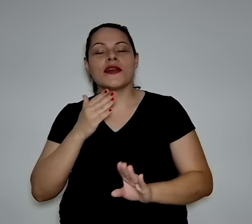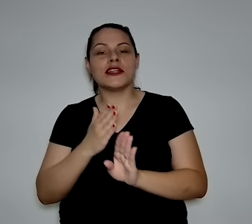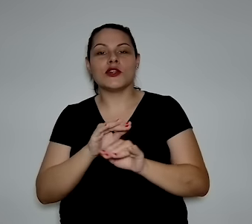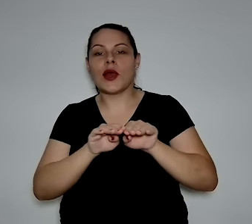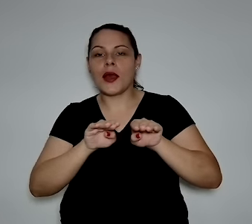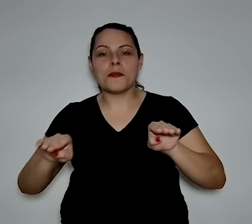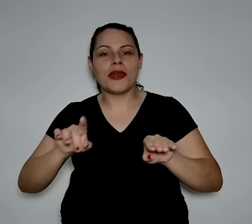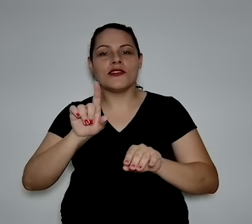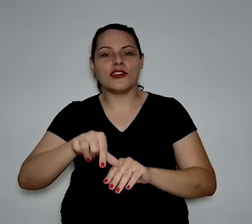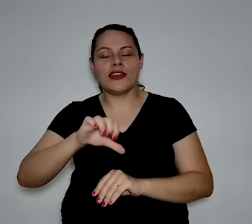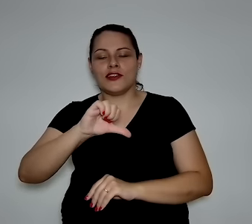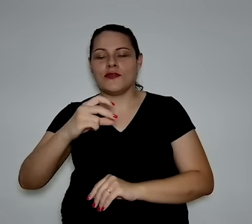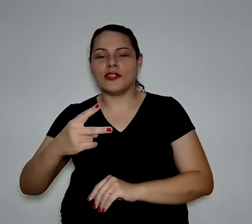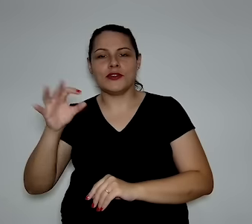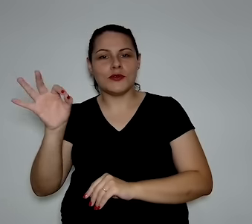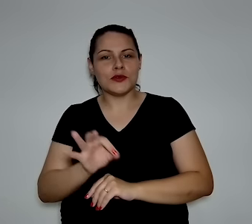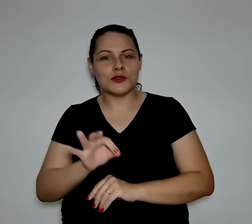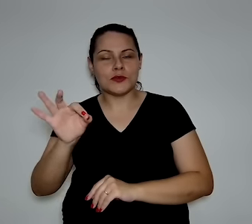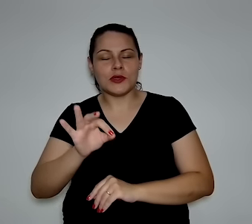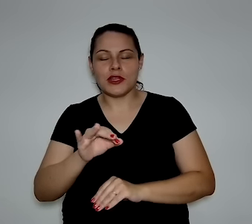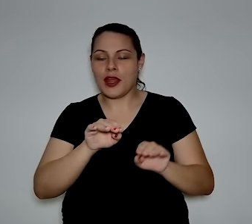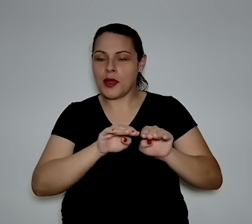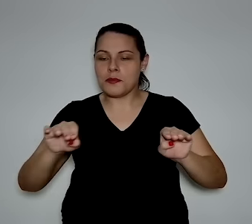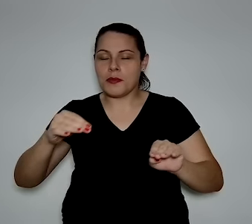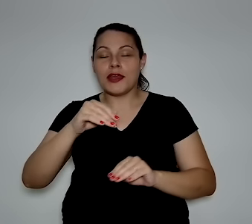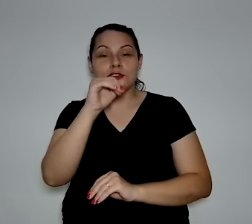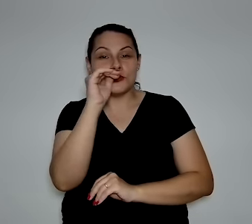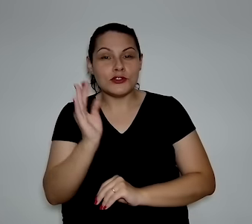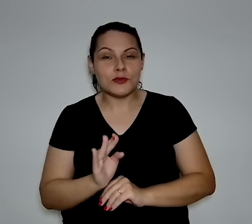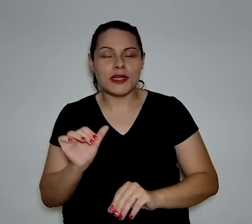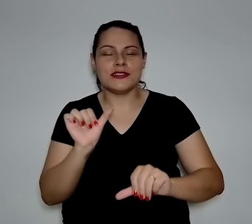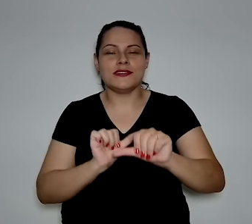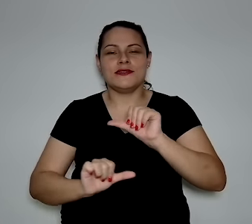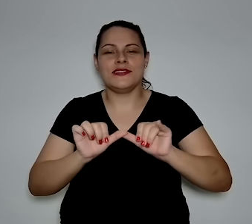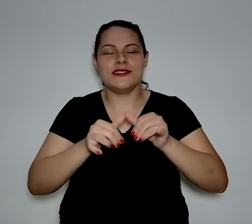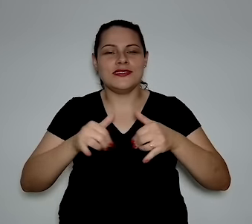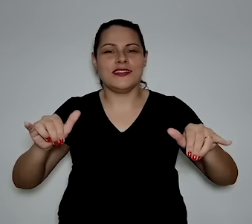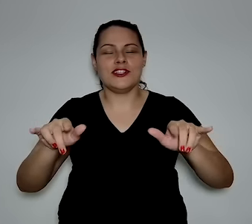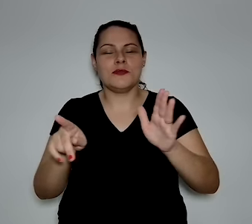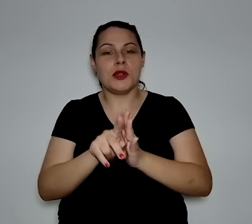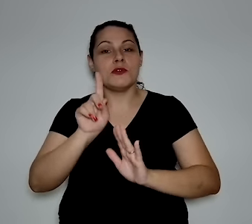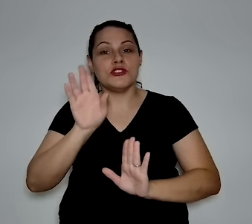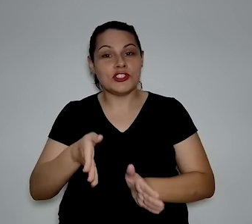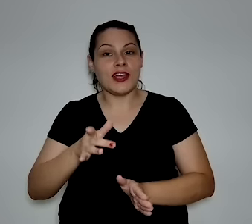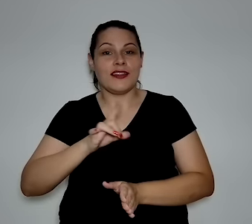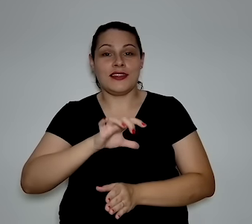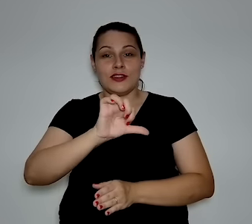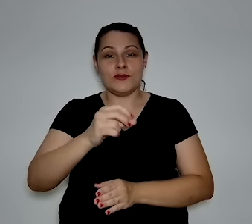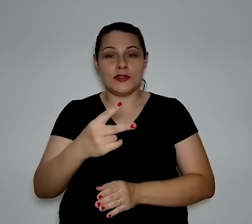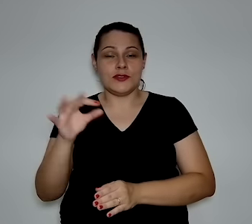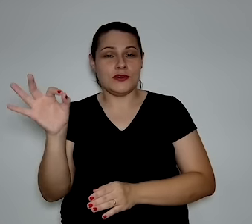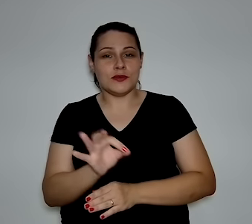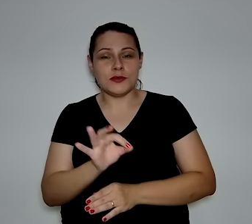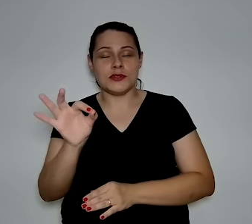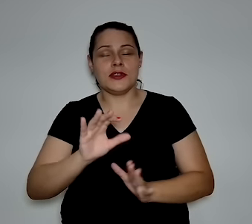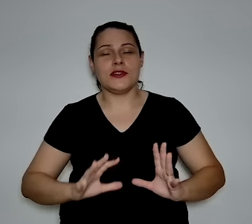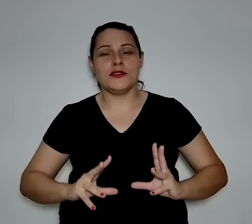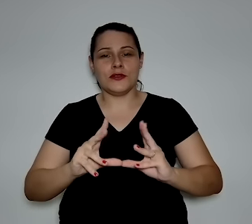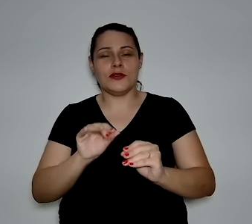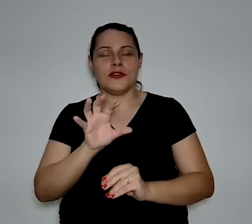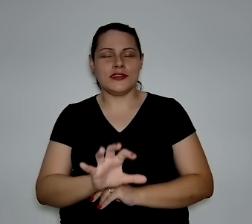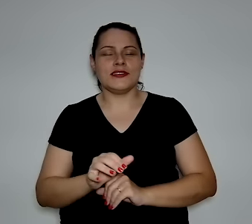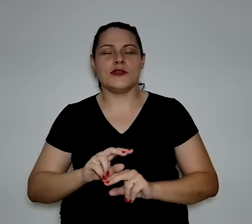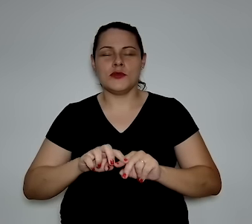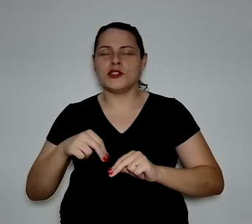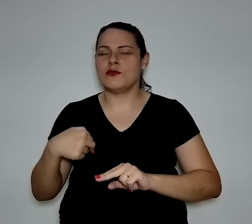média nacional é de 92%, a média do Brasil em energia renovável. Nós já temos 92% do nosso